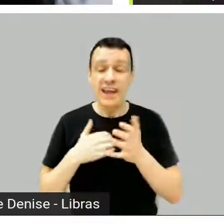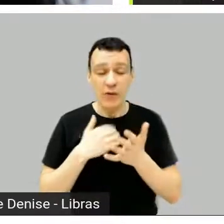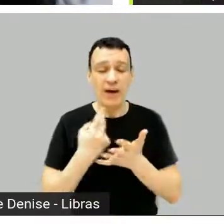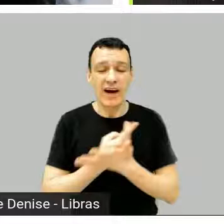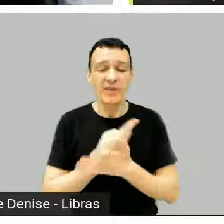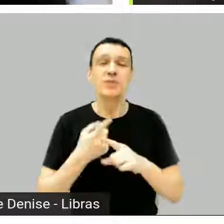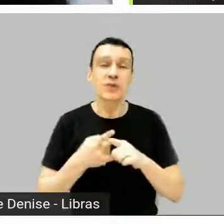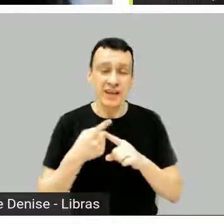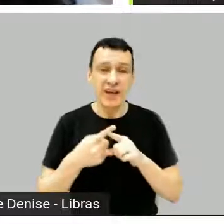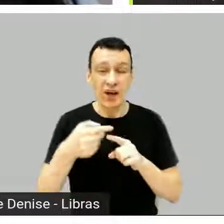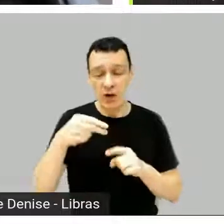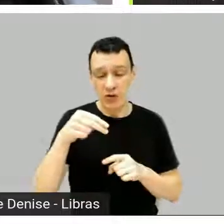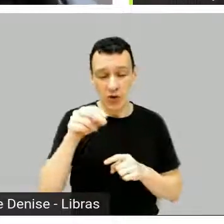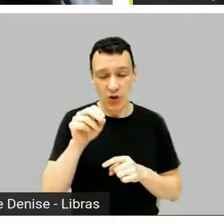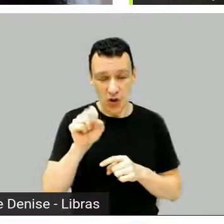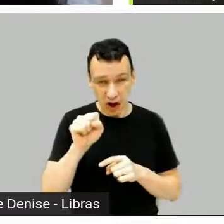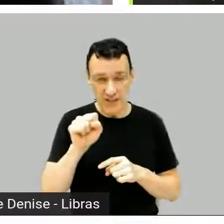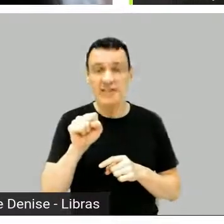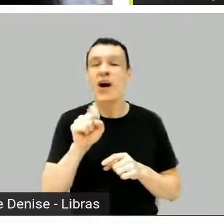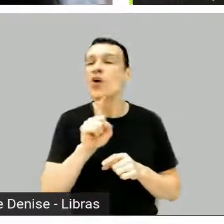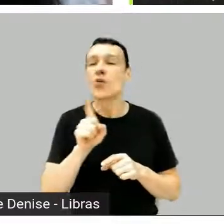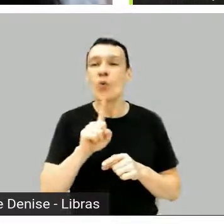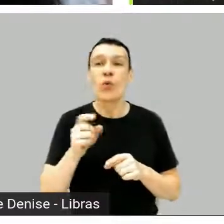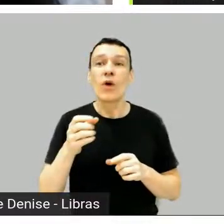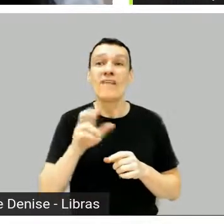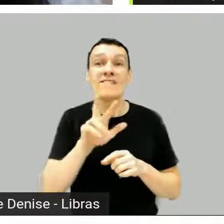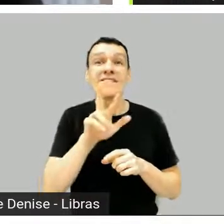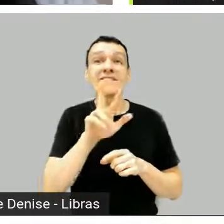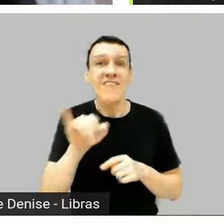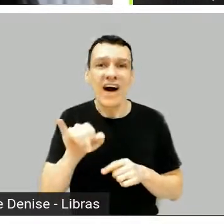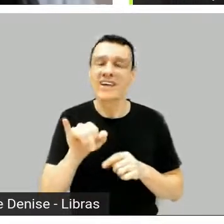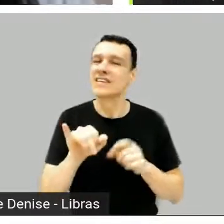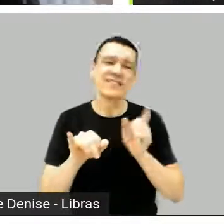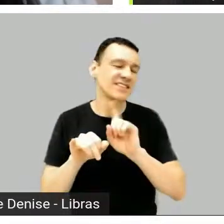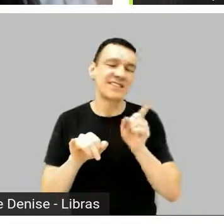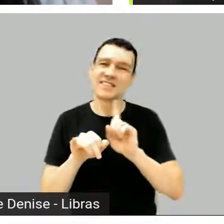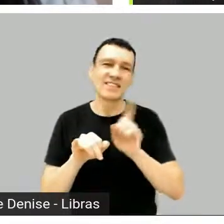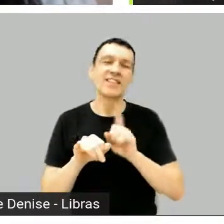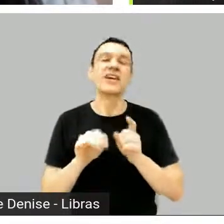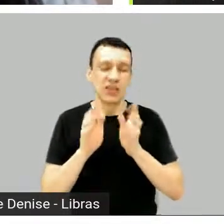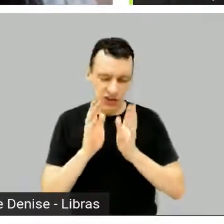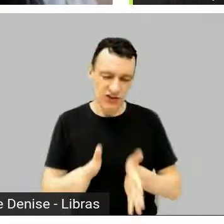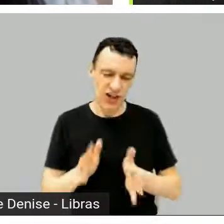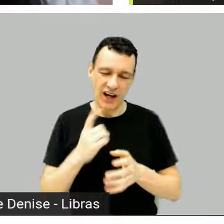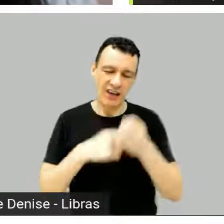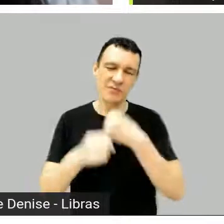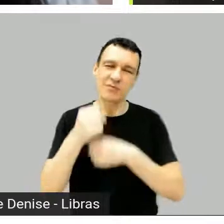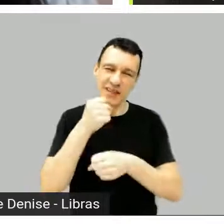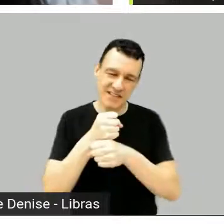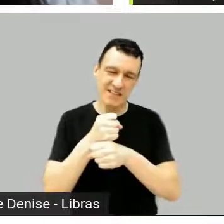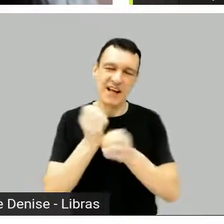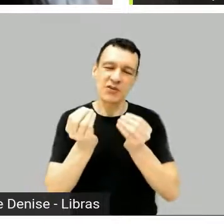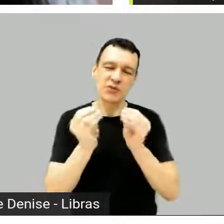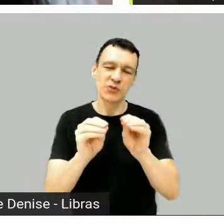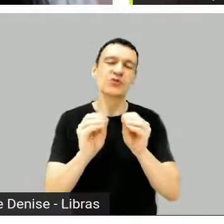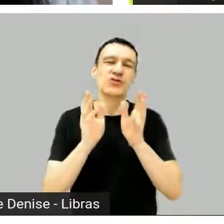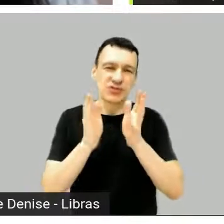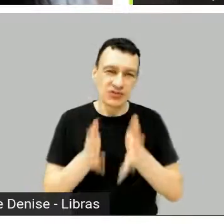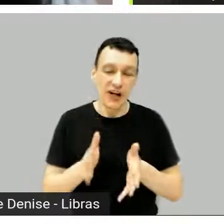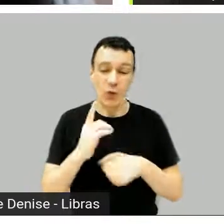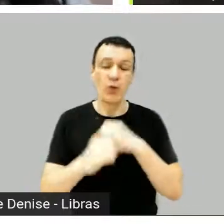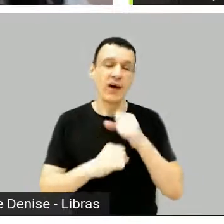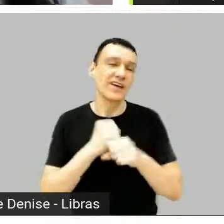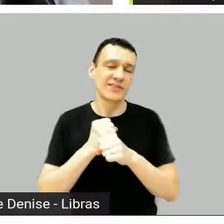passado. Ah! Essa série que eu queria. É, ela passou no Canal Brasil. Canal Brasil. setembro. É, tá fazendo um ano.